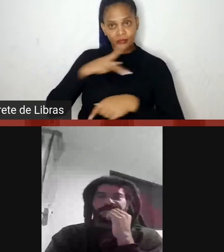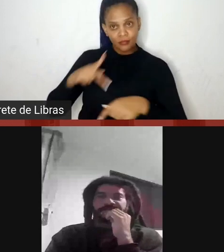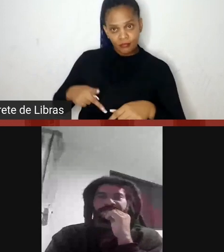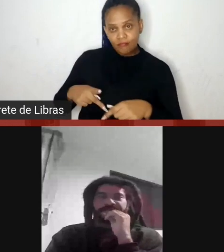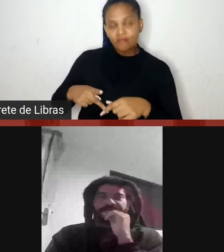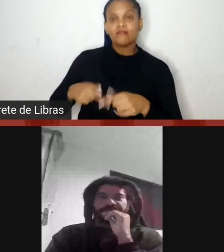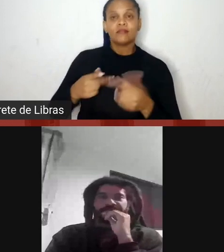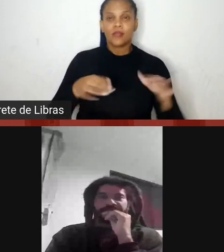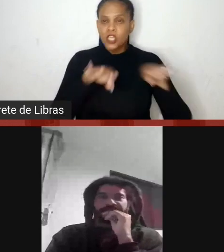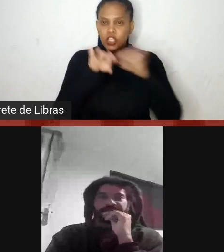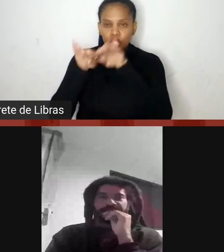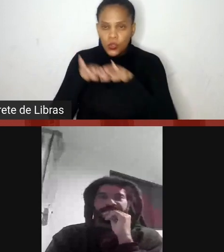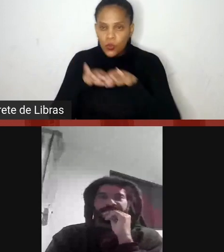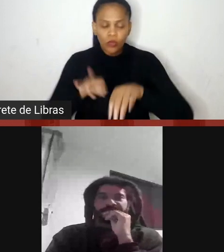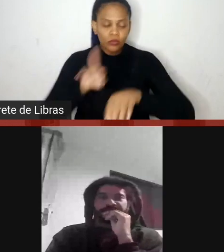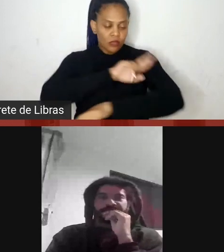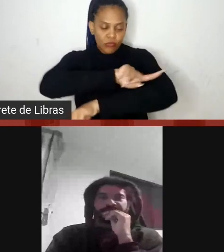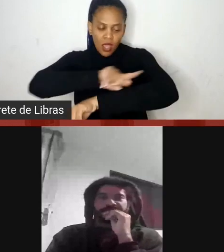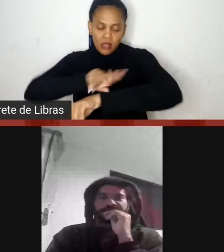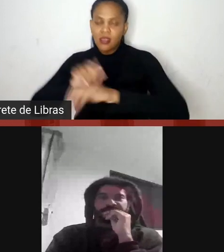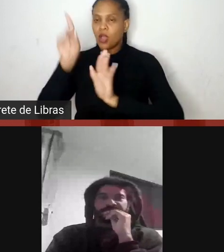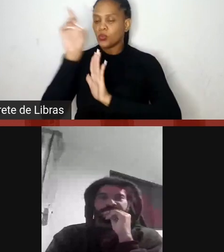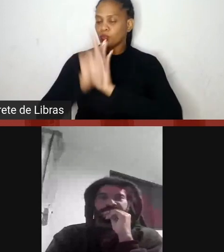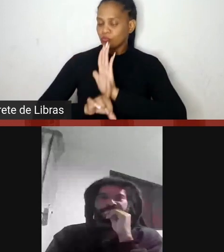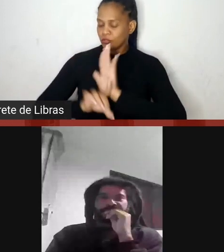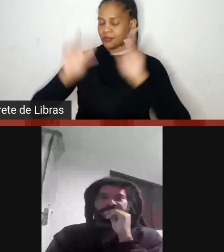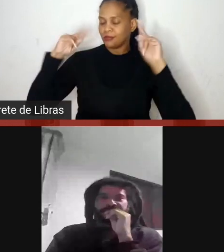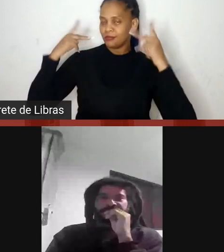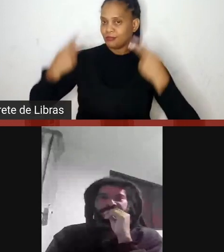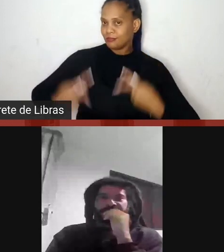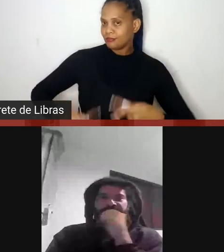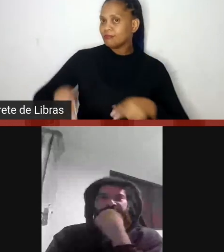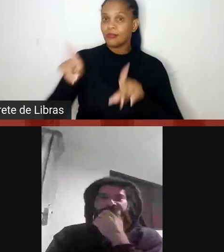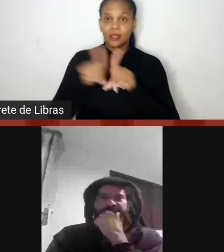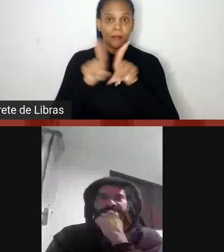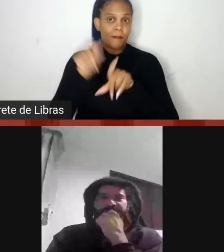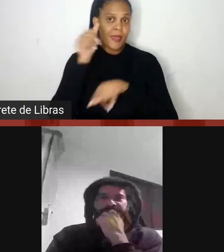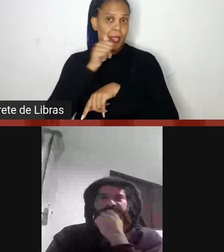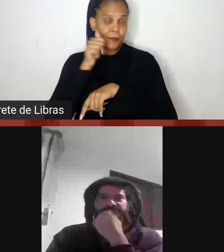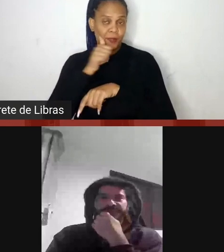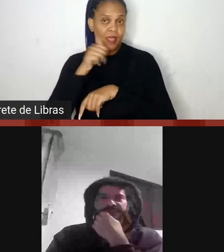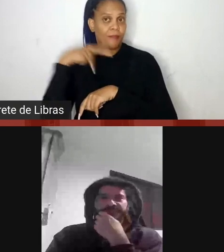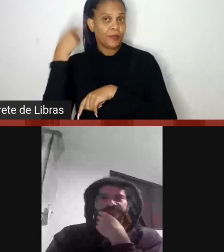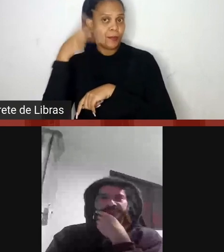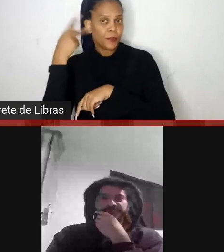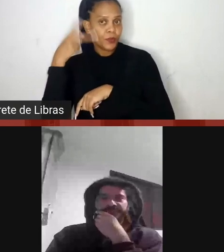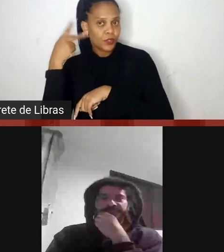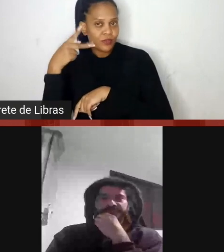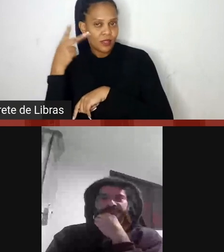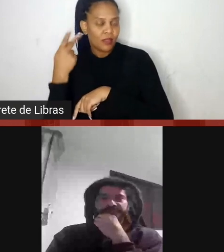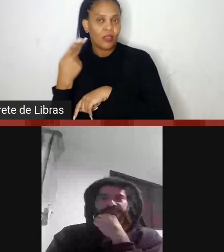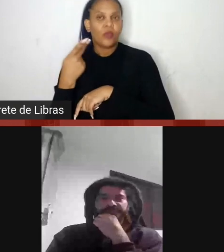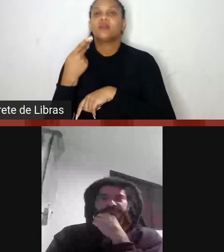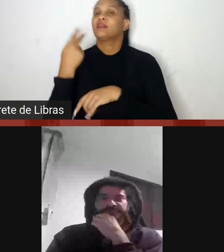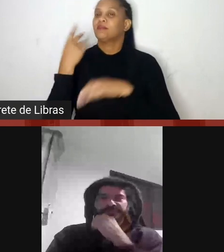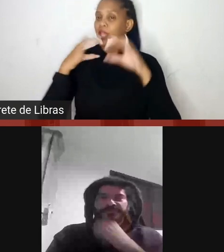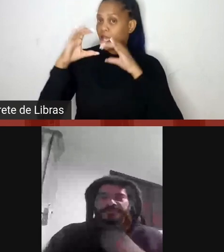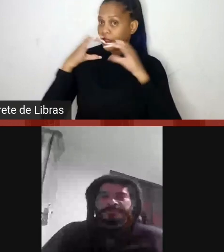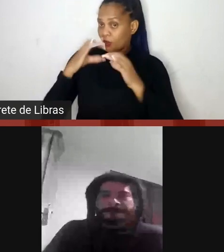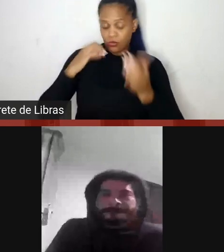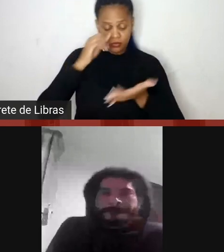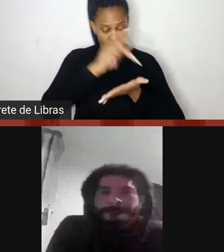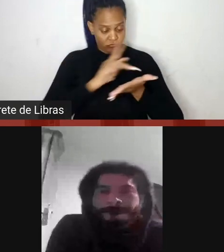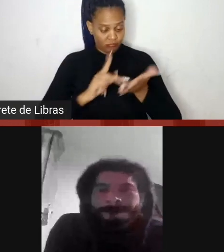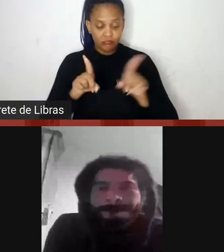Humanos, a Helenisa da Mata, como eu já apresentei, cantora, poetisa e vereadora aqui no município de Goiás, e o Frei Paulo